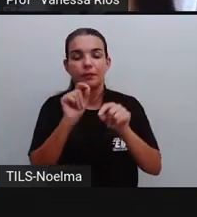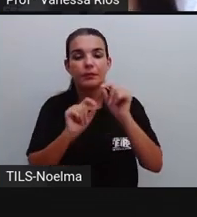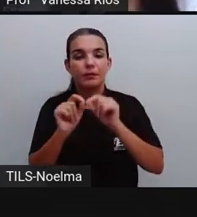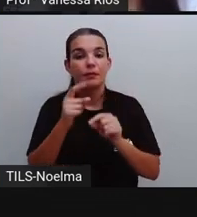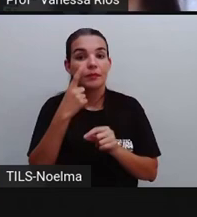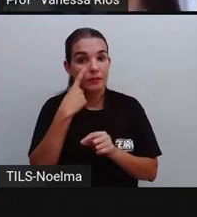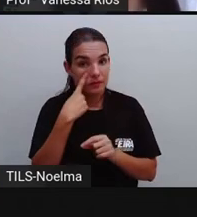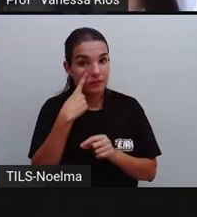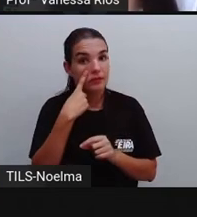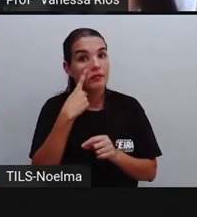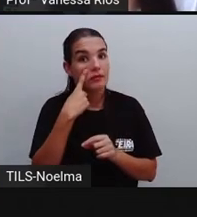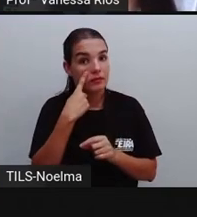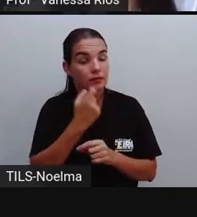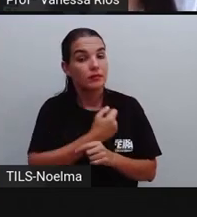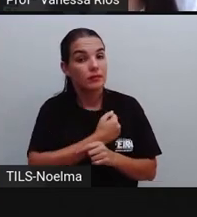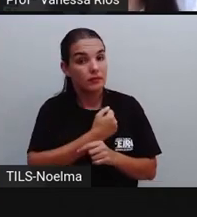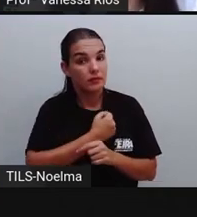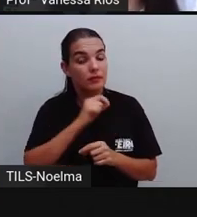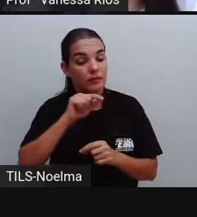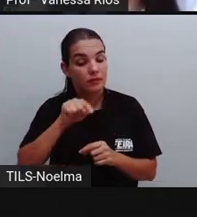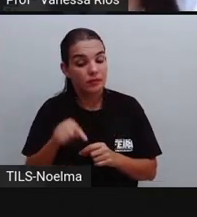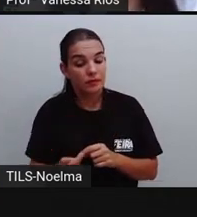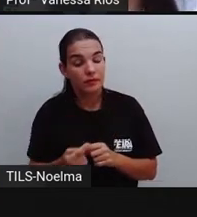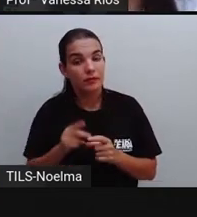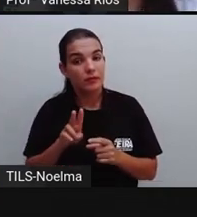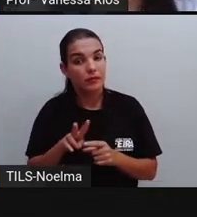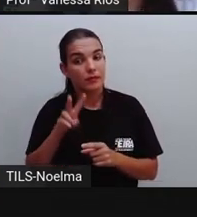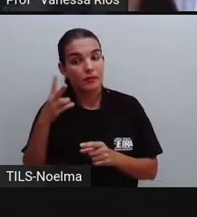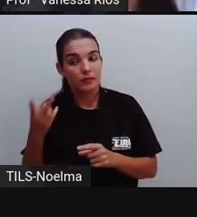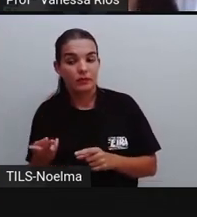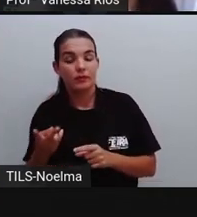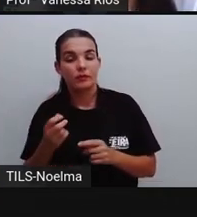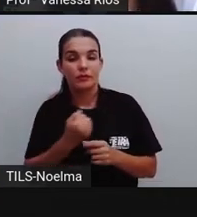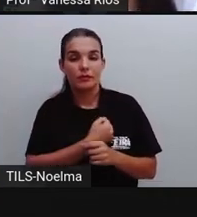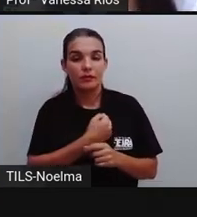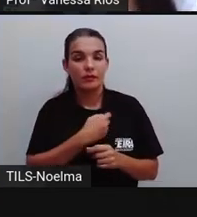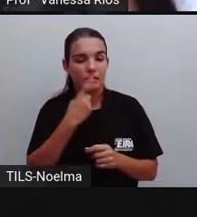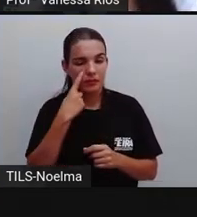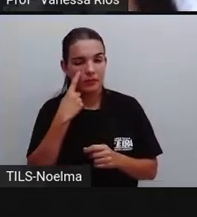lidando aí com números decimais, onde a vírgula aparece.